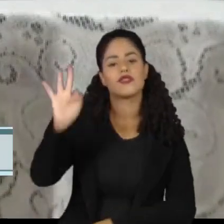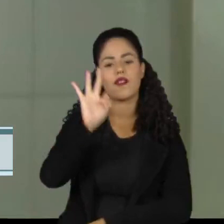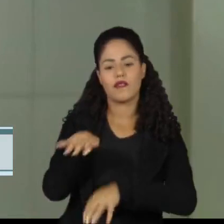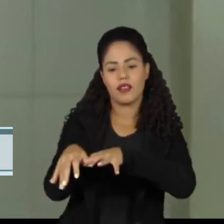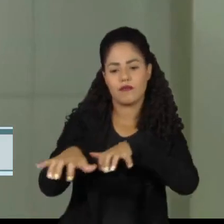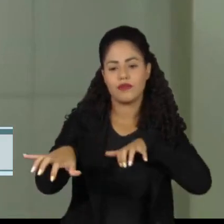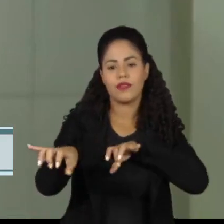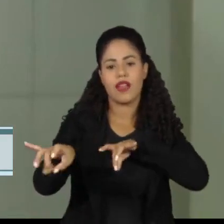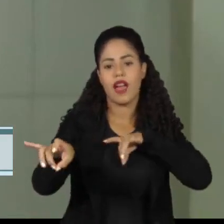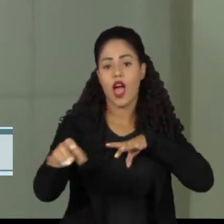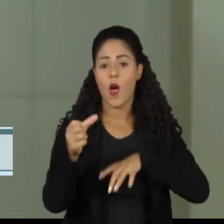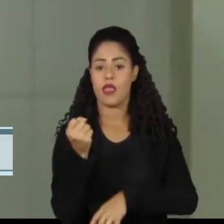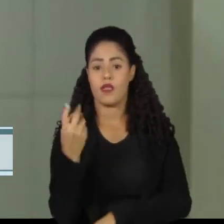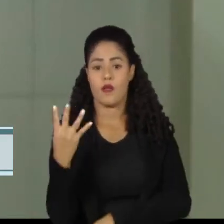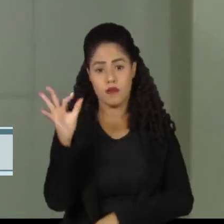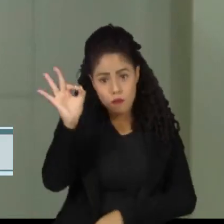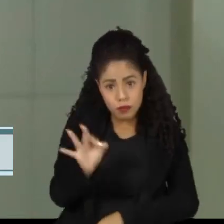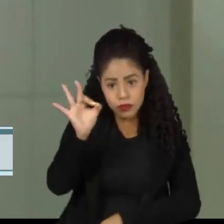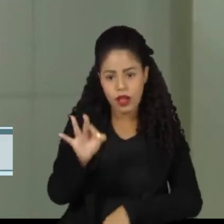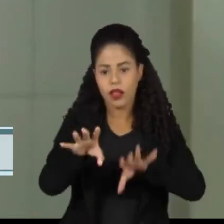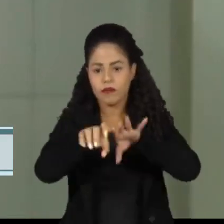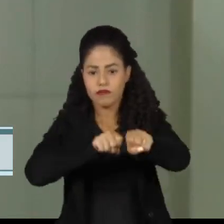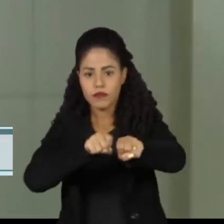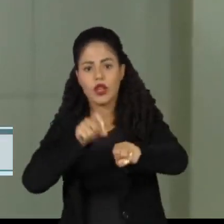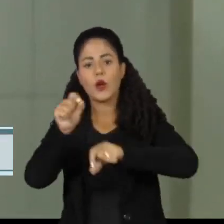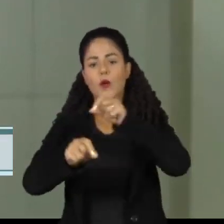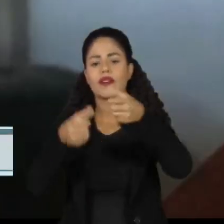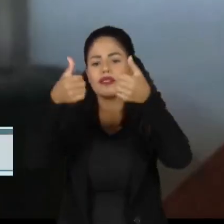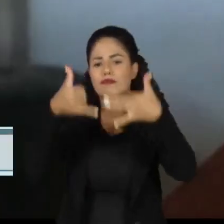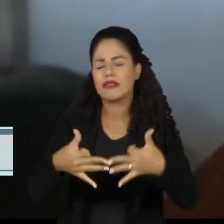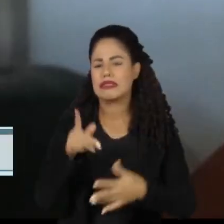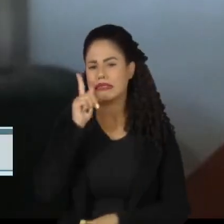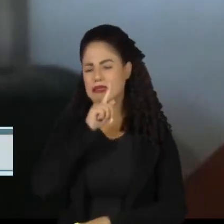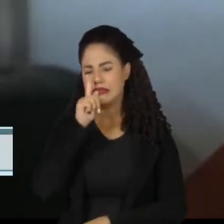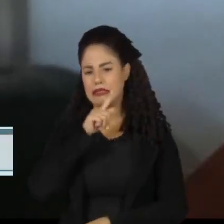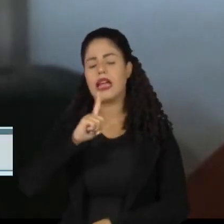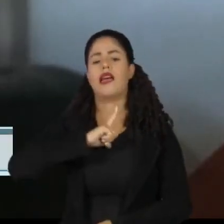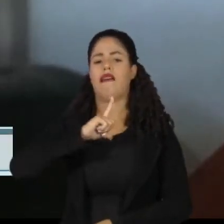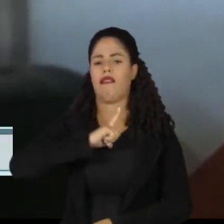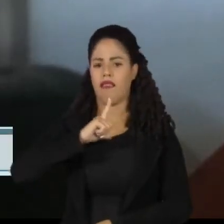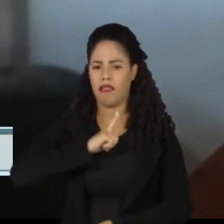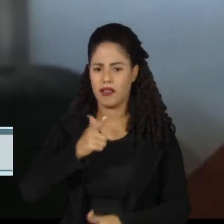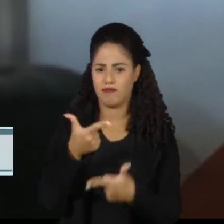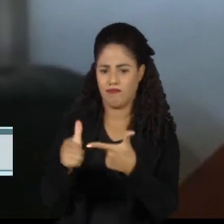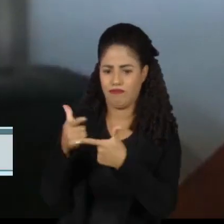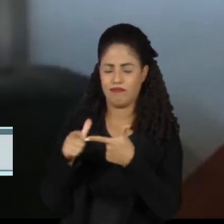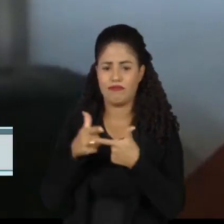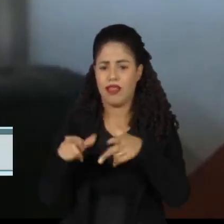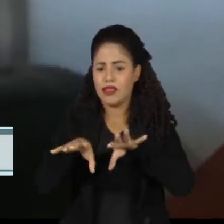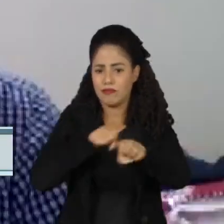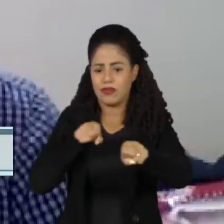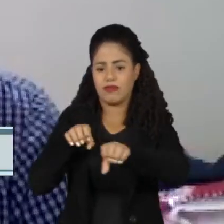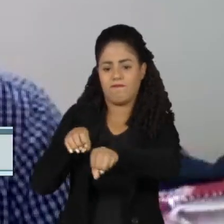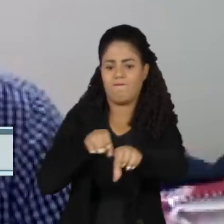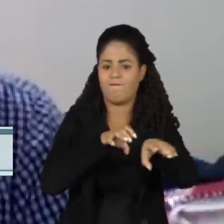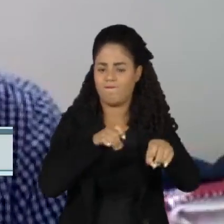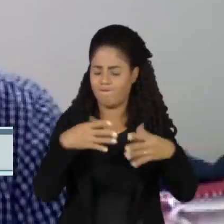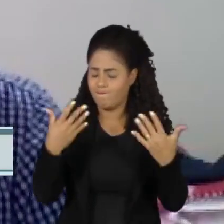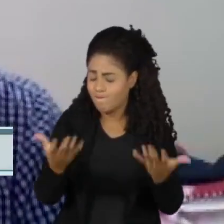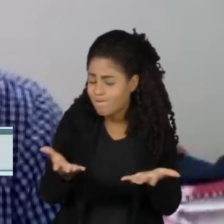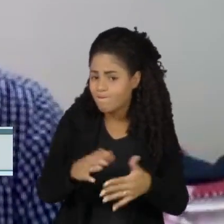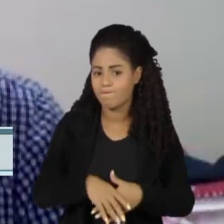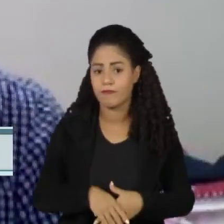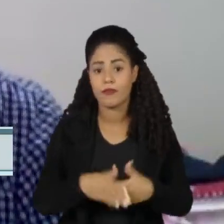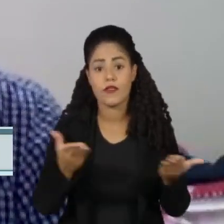84% dos formandos relatam falhas na própria formação para ensinar. Hoje, no